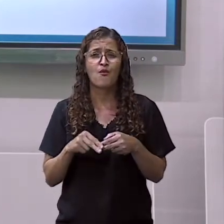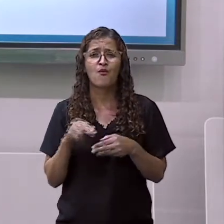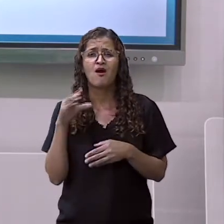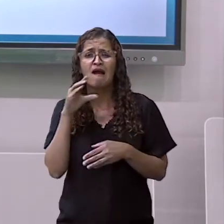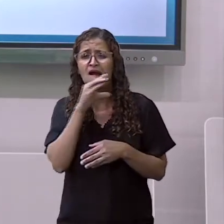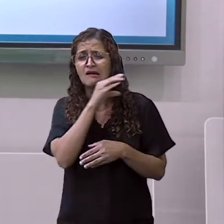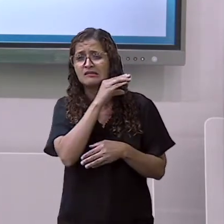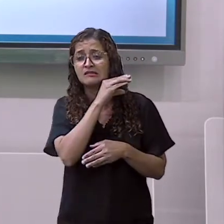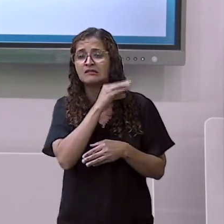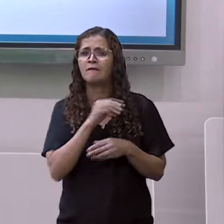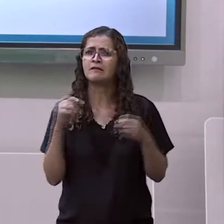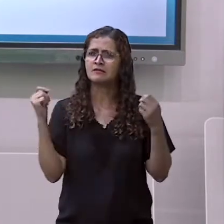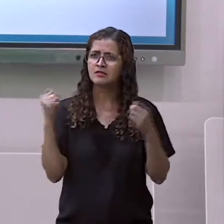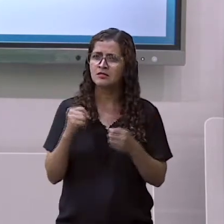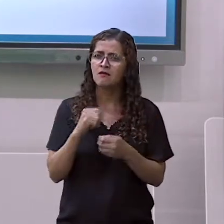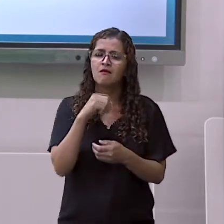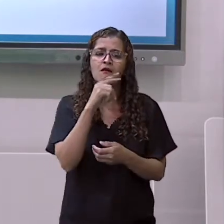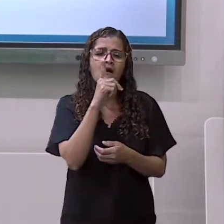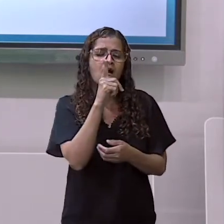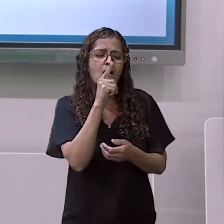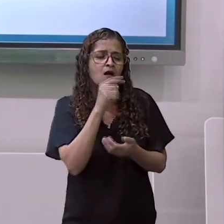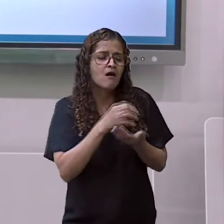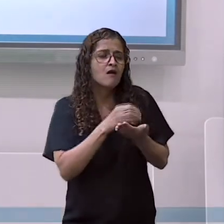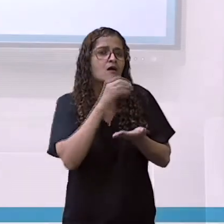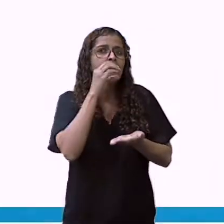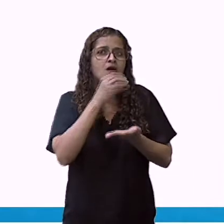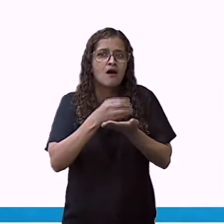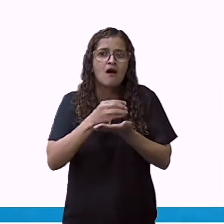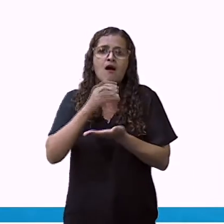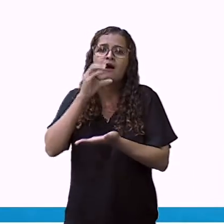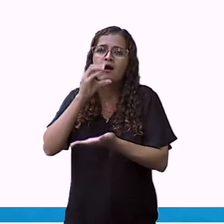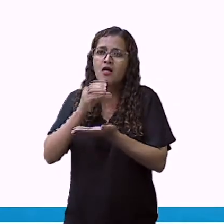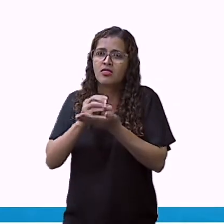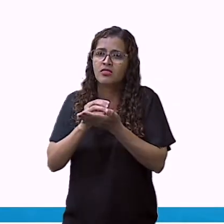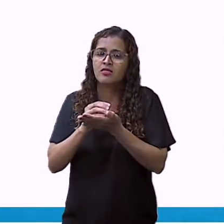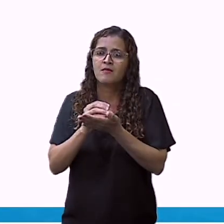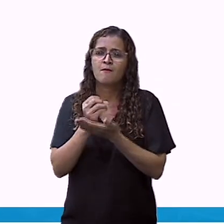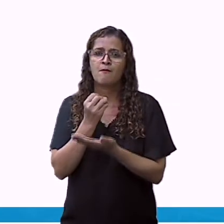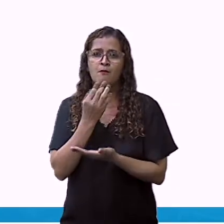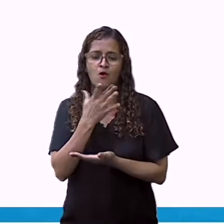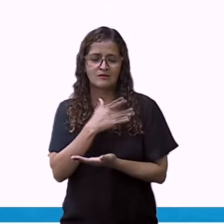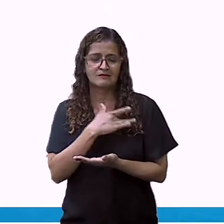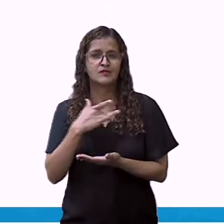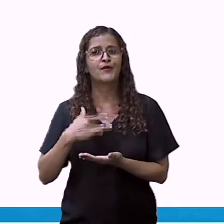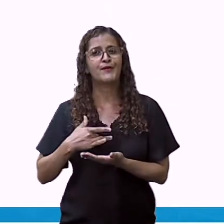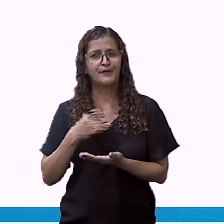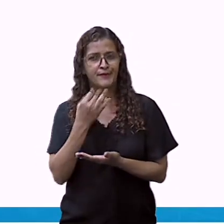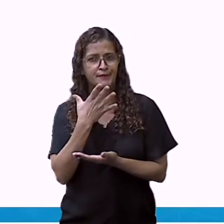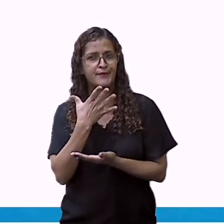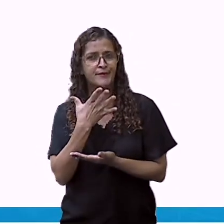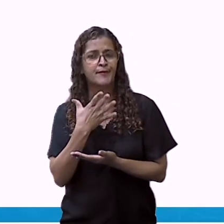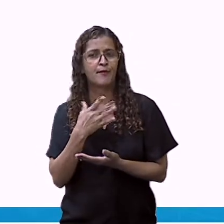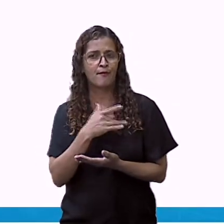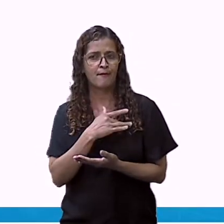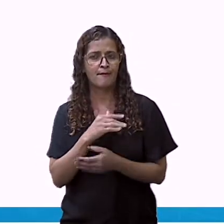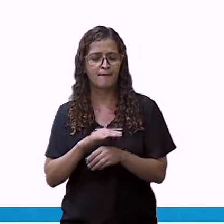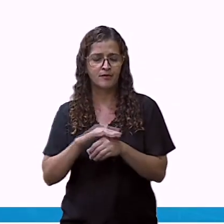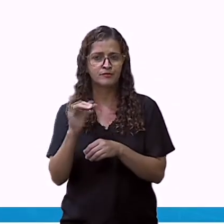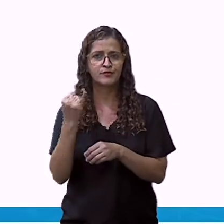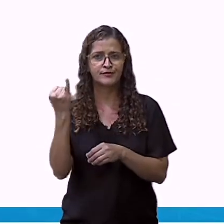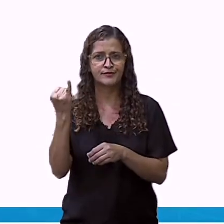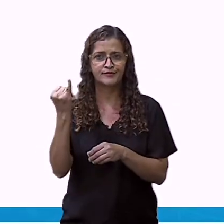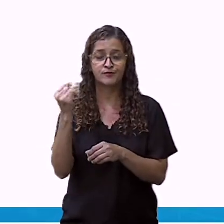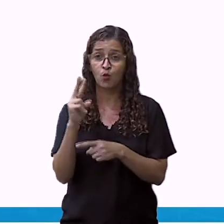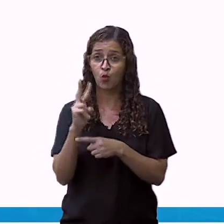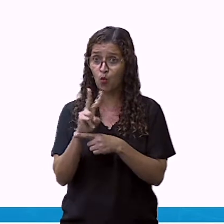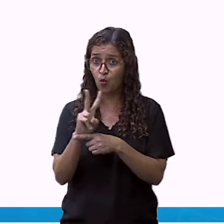para nos hidratarmos, não é assim mesmo? E agora, seguimos com a querida estação